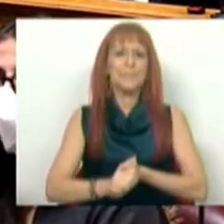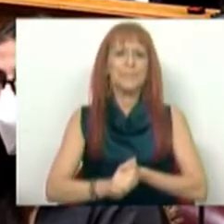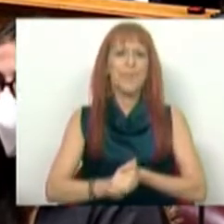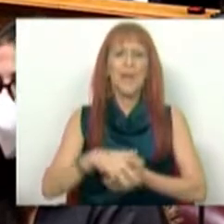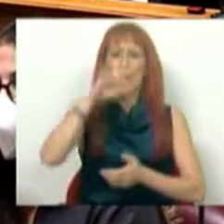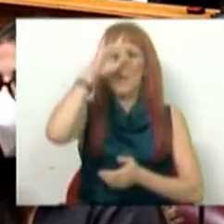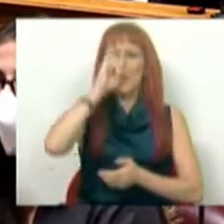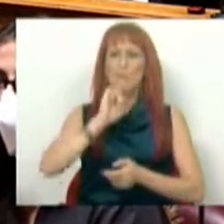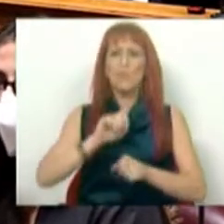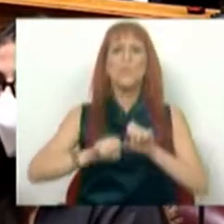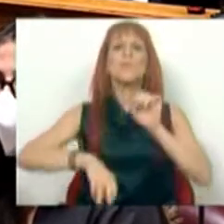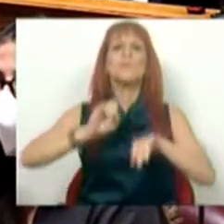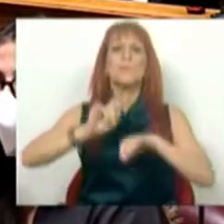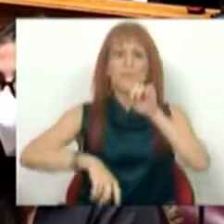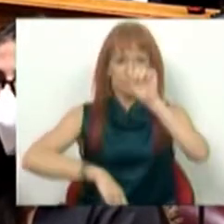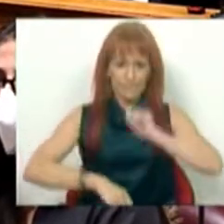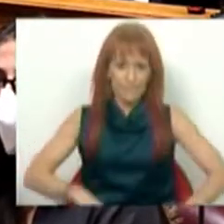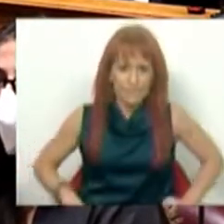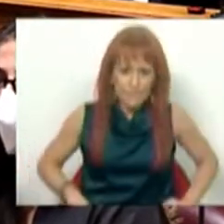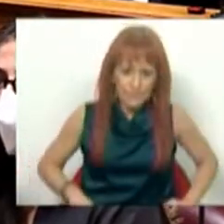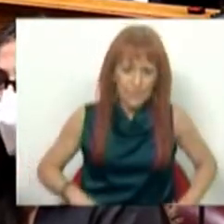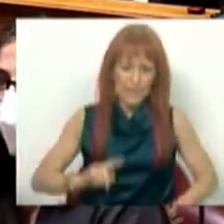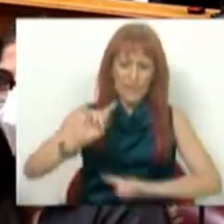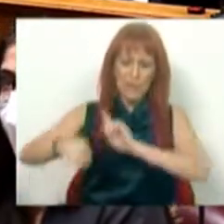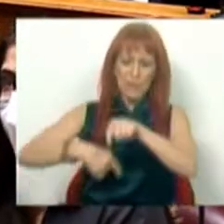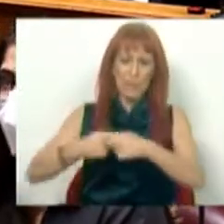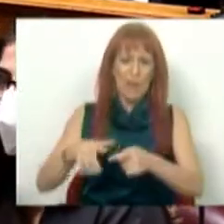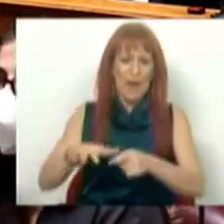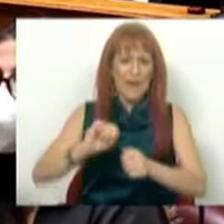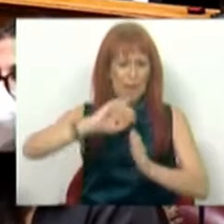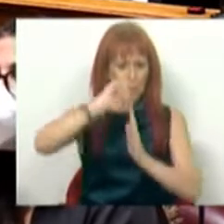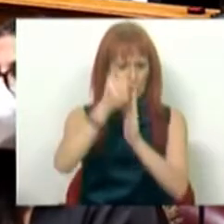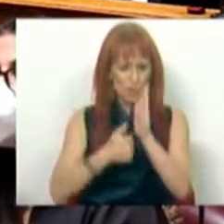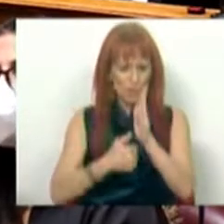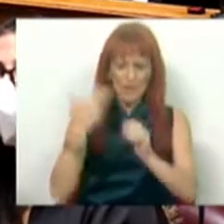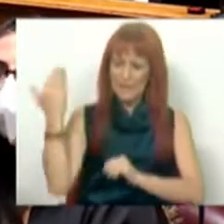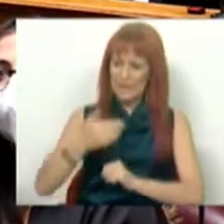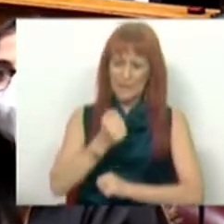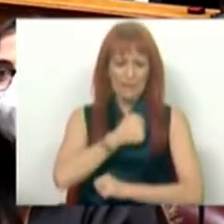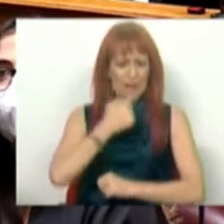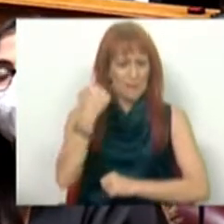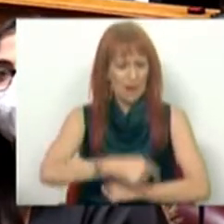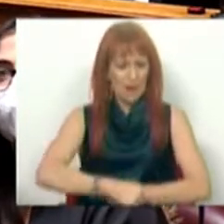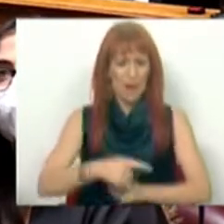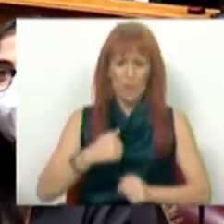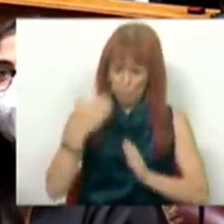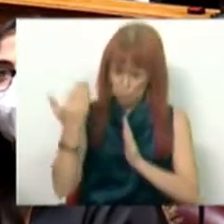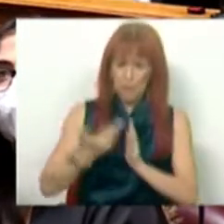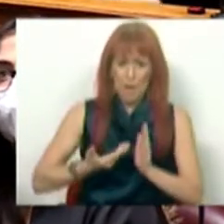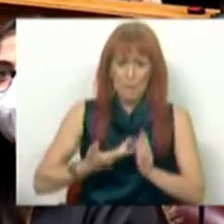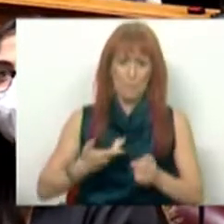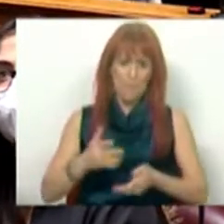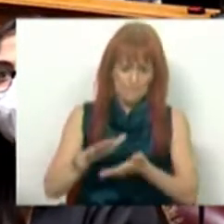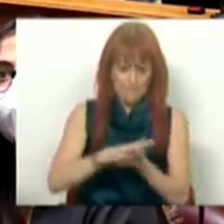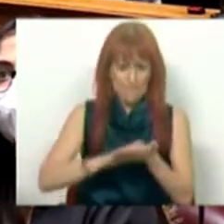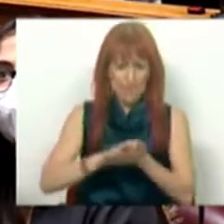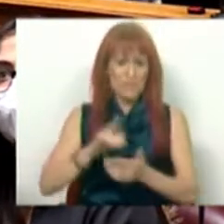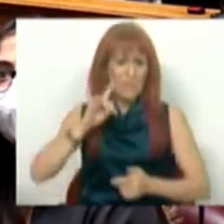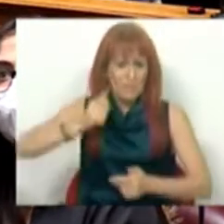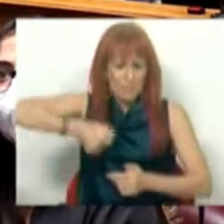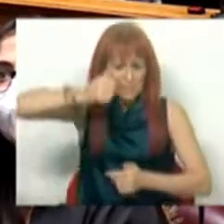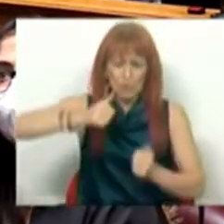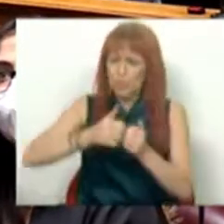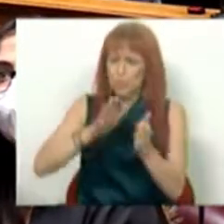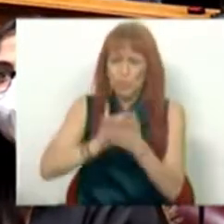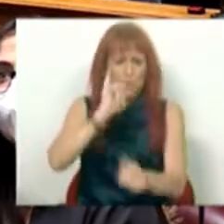Recordo o que está em causa. Do ponto de vista constitucional, o direito à habitação é um direito básico, acima